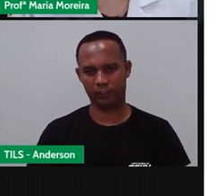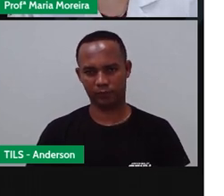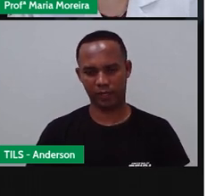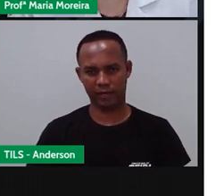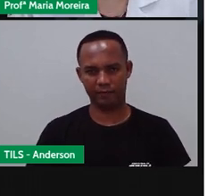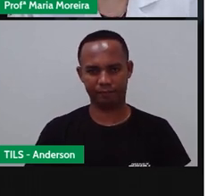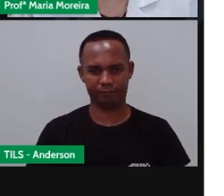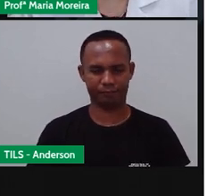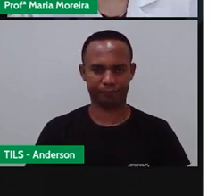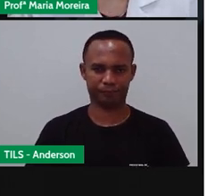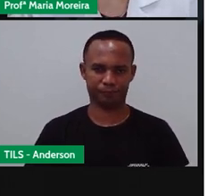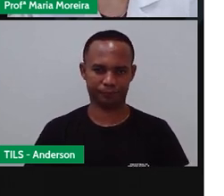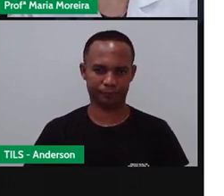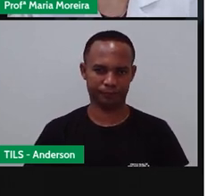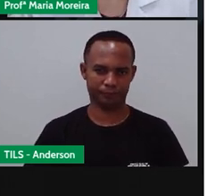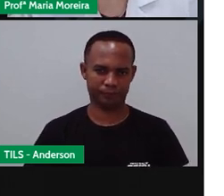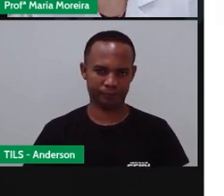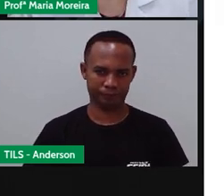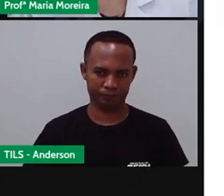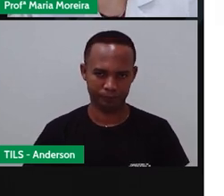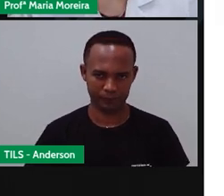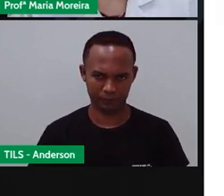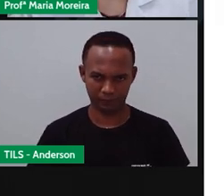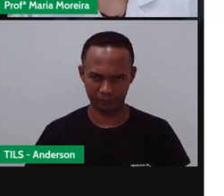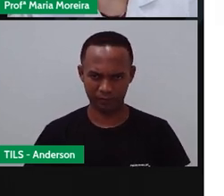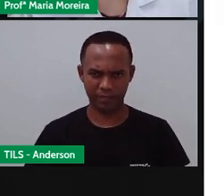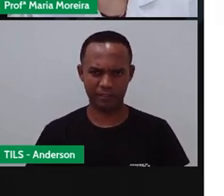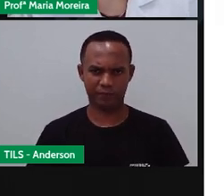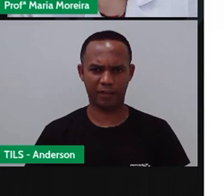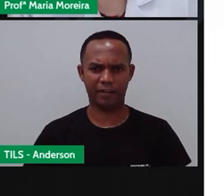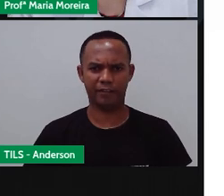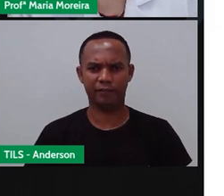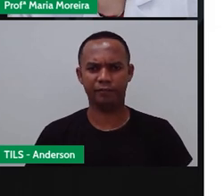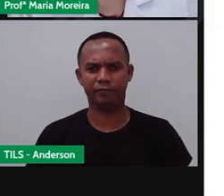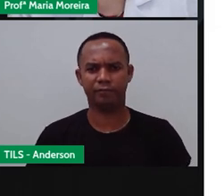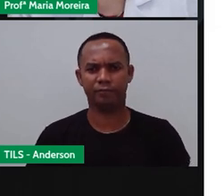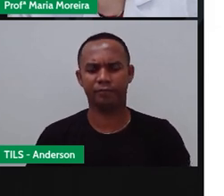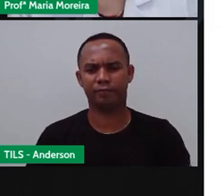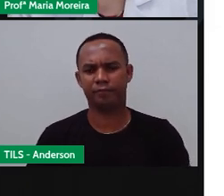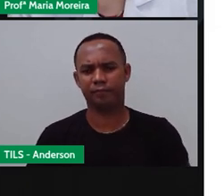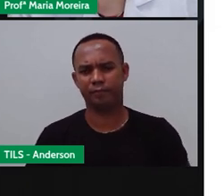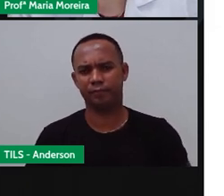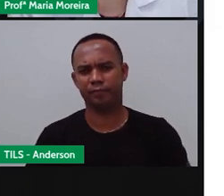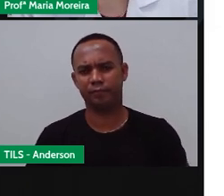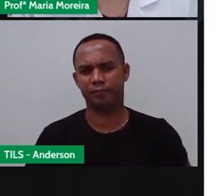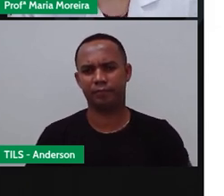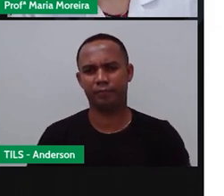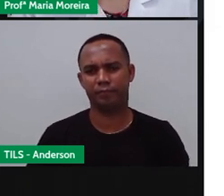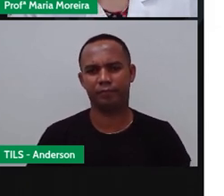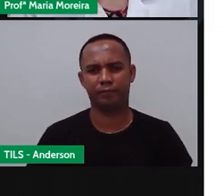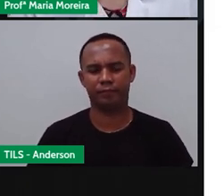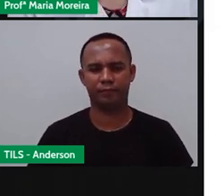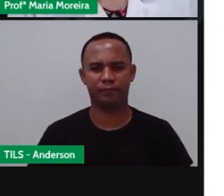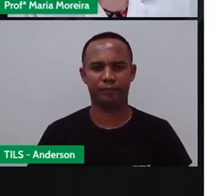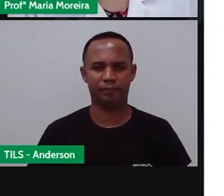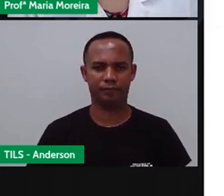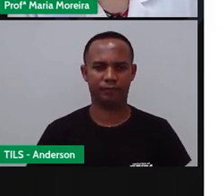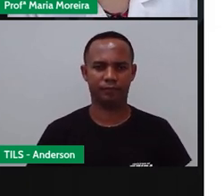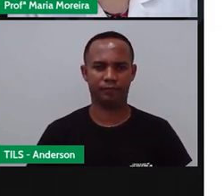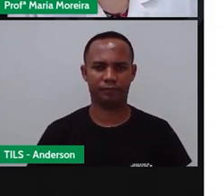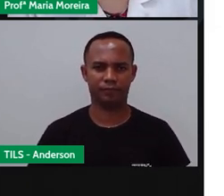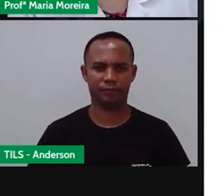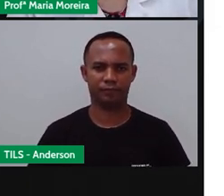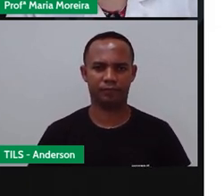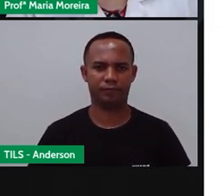Você sabe o nome? Aquela bolinha. Não é pomo, não é pomo de ouro, né? De Harry Potter. É